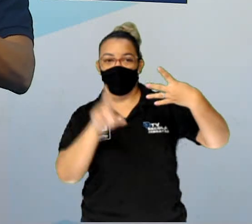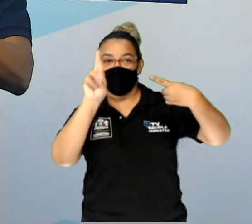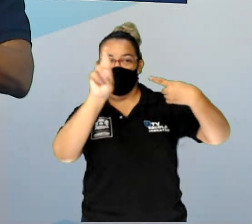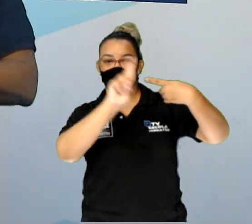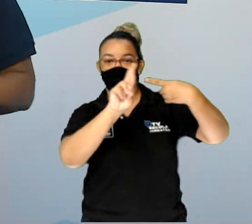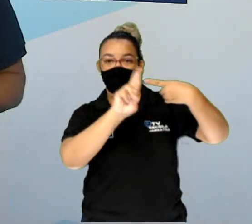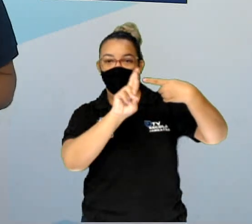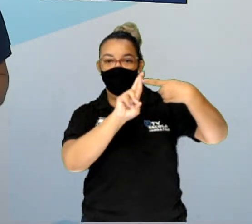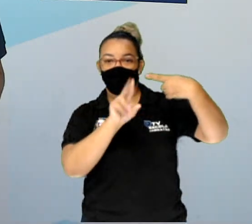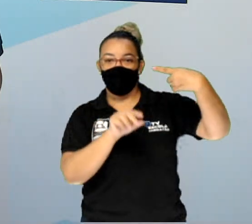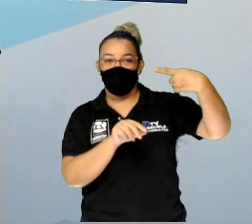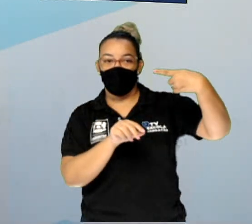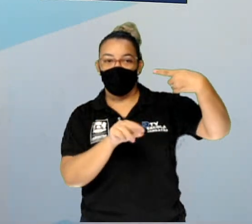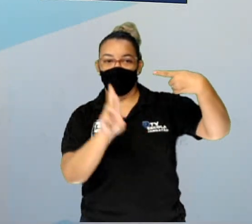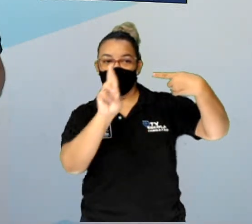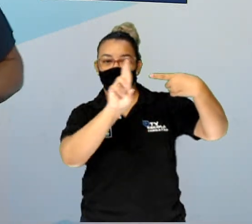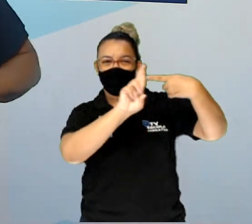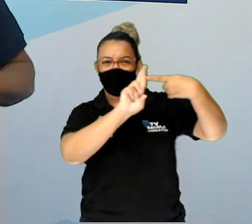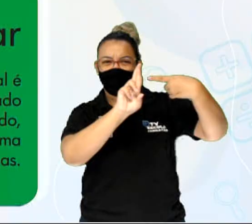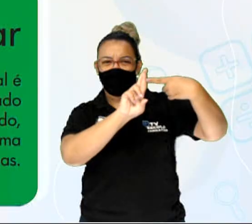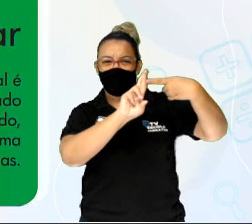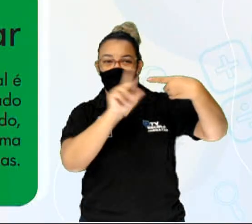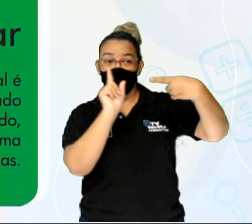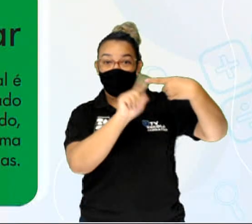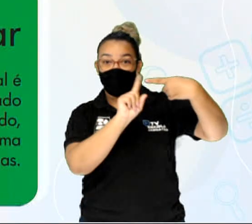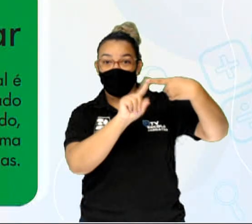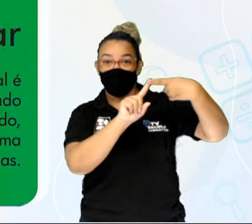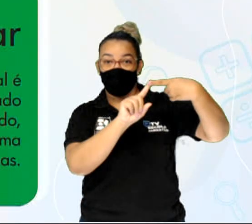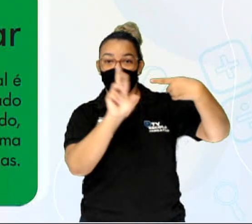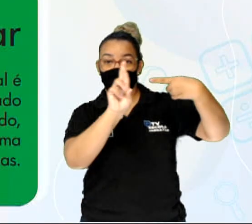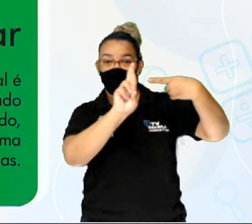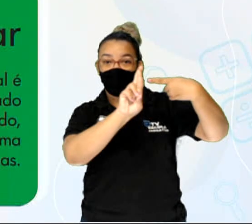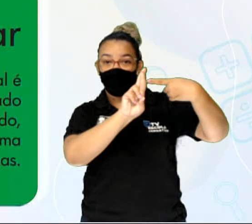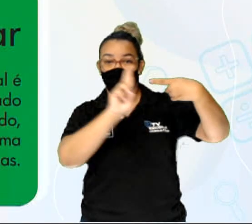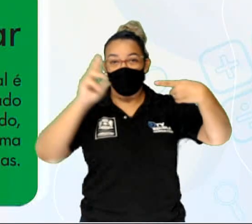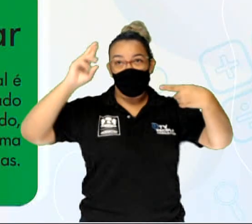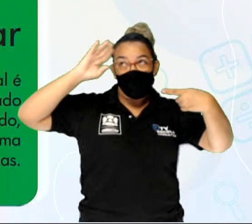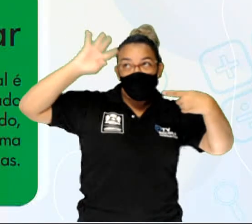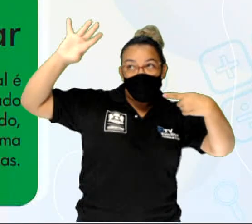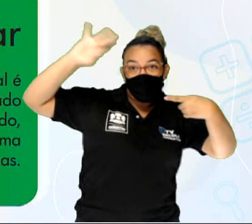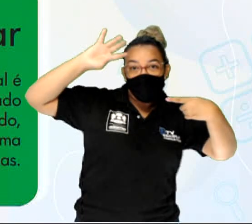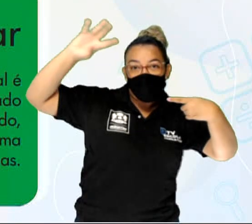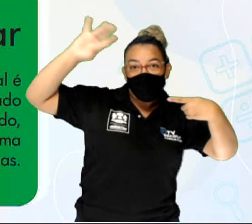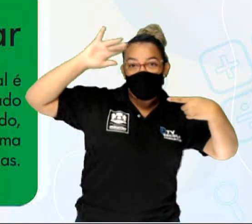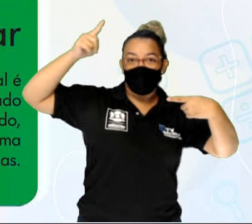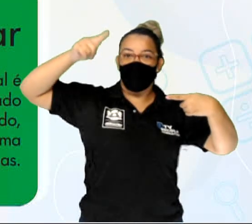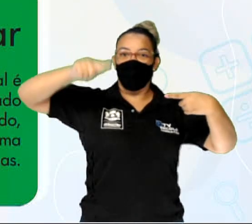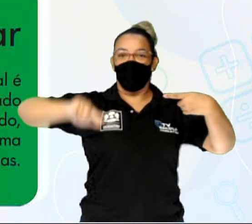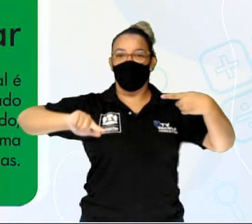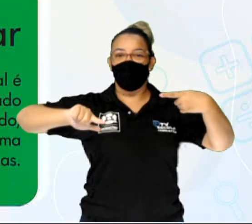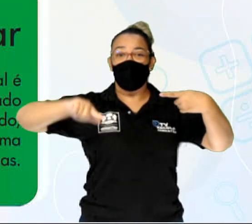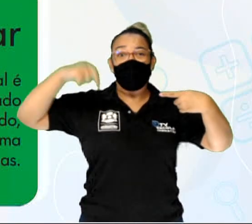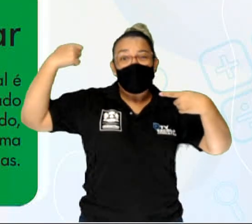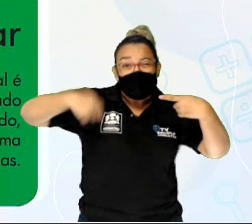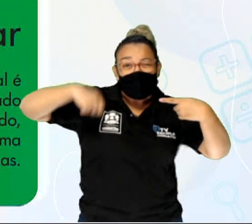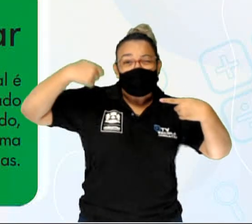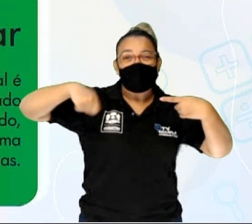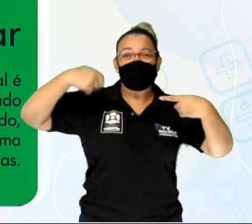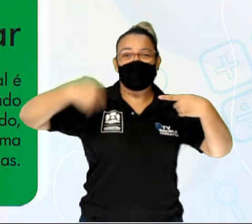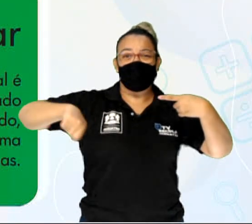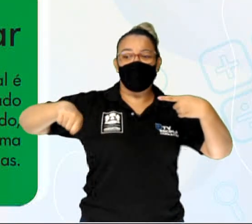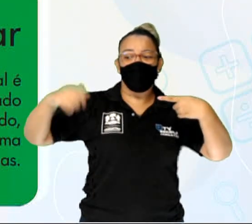Preste atenção! O primeiro R é o repensar. Precisamos ter mais